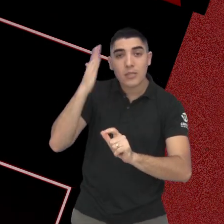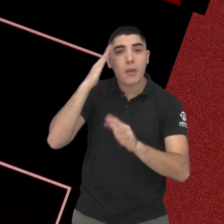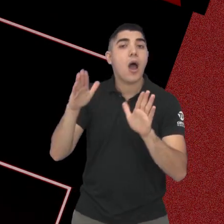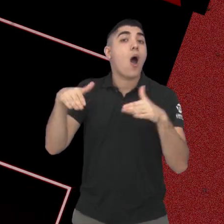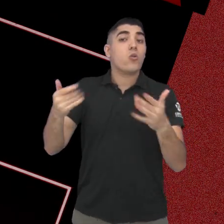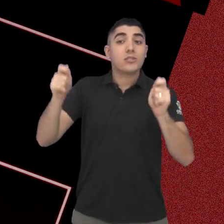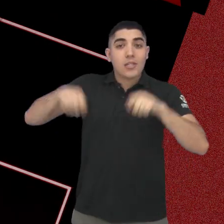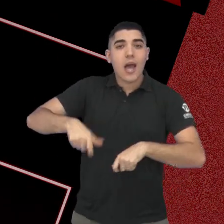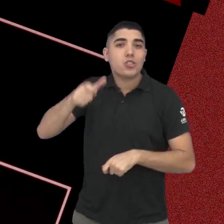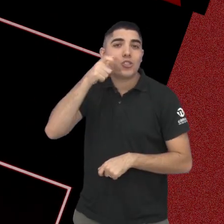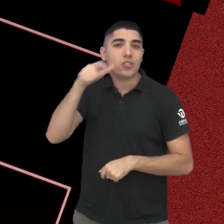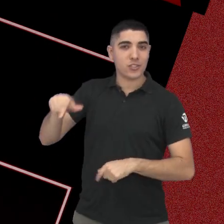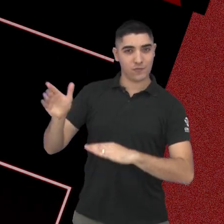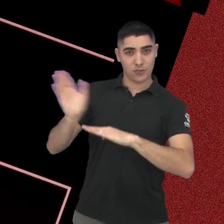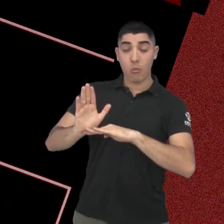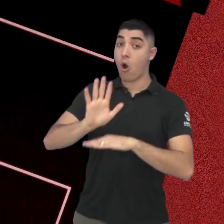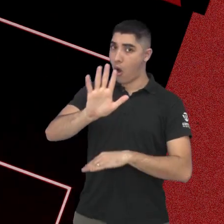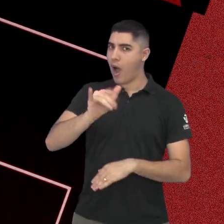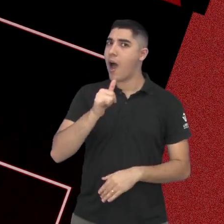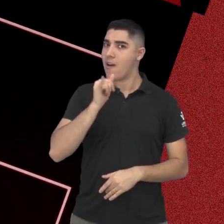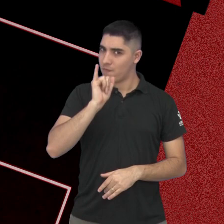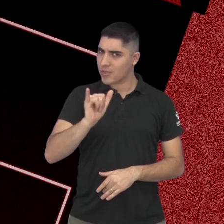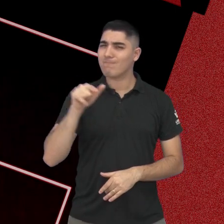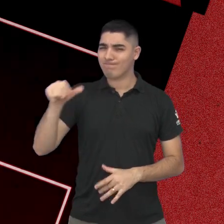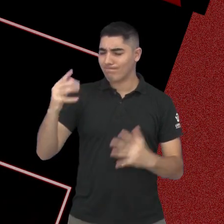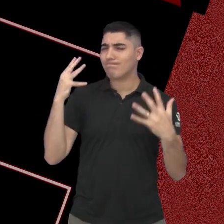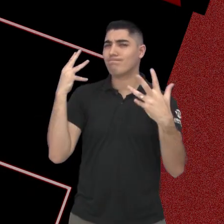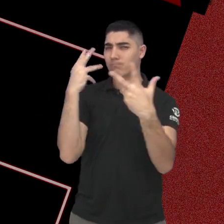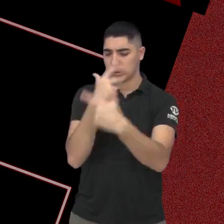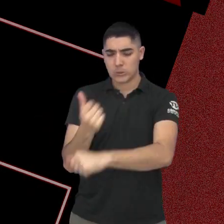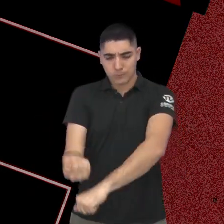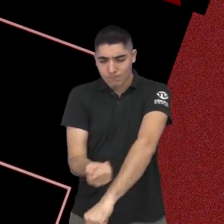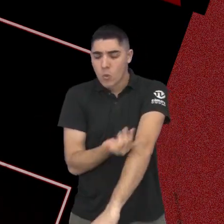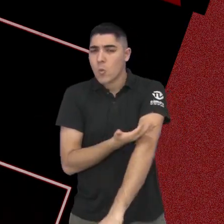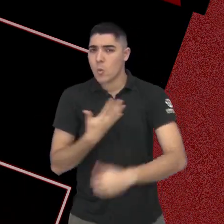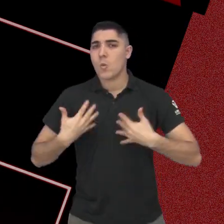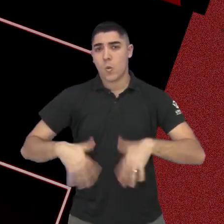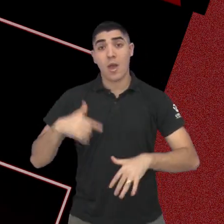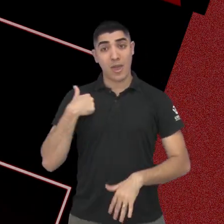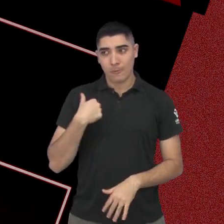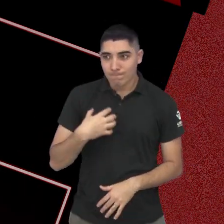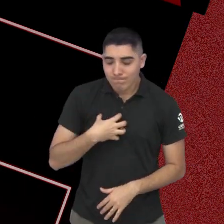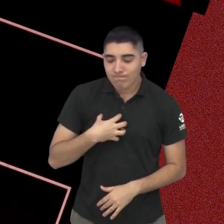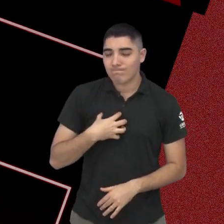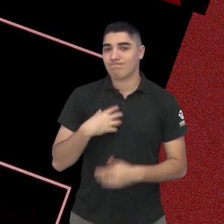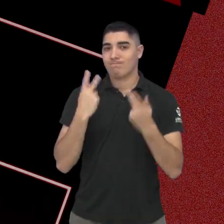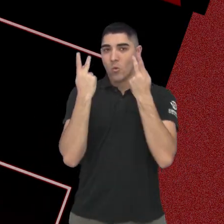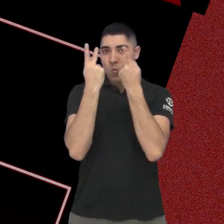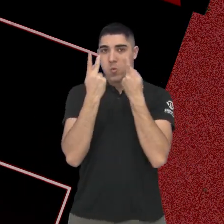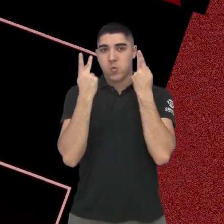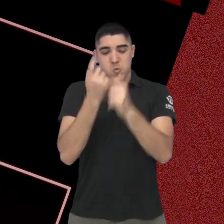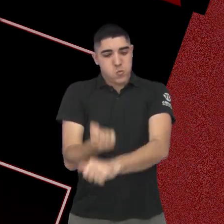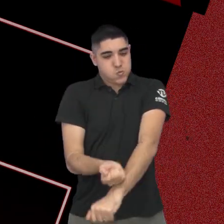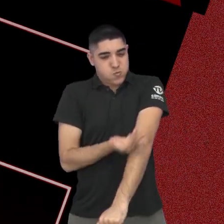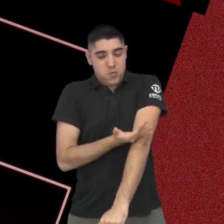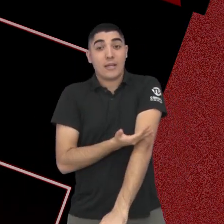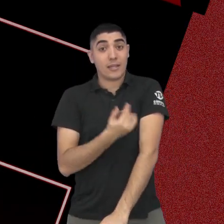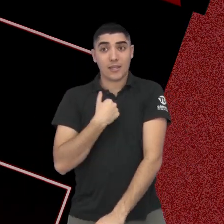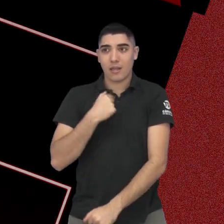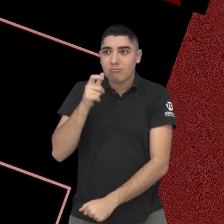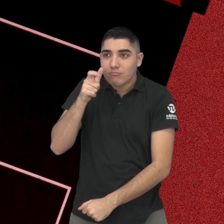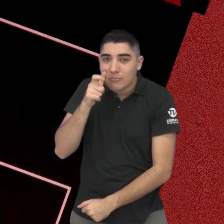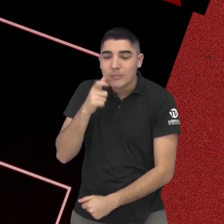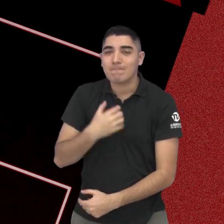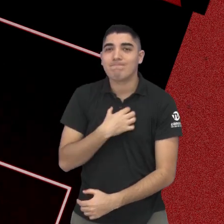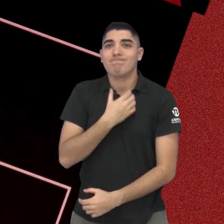está disponível. Eu já adianto que é bem bonito, bem emocionante. Eu, particularmente, me emocionei bastante. Tem vários momentos que